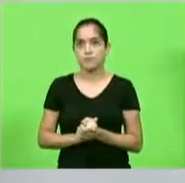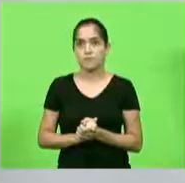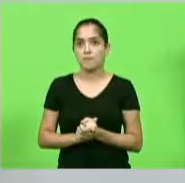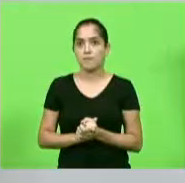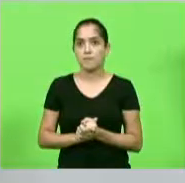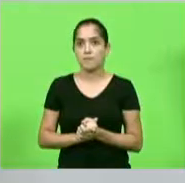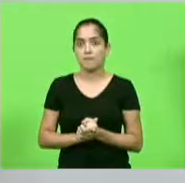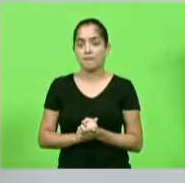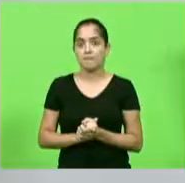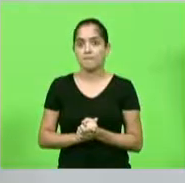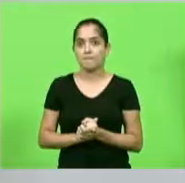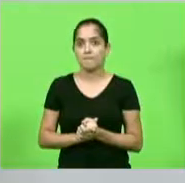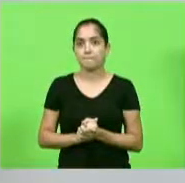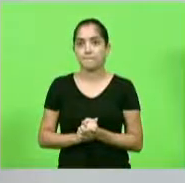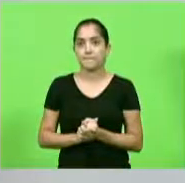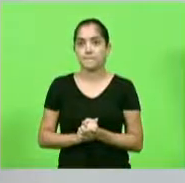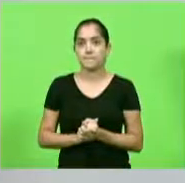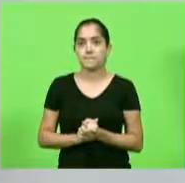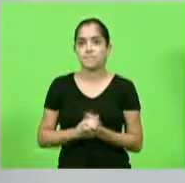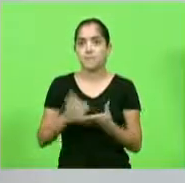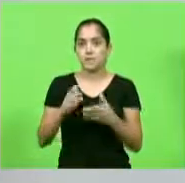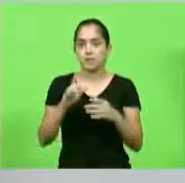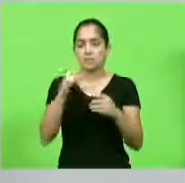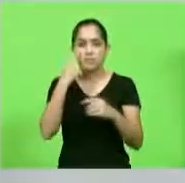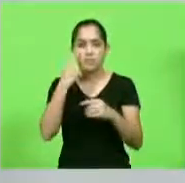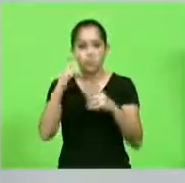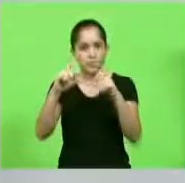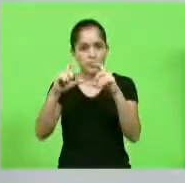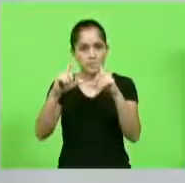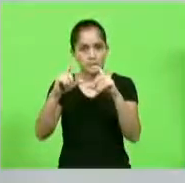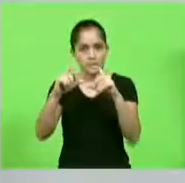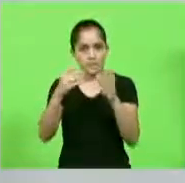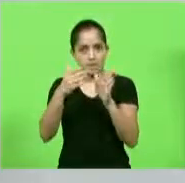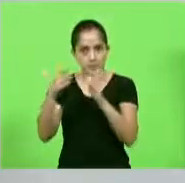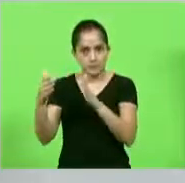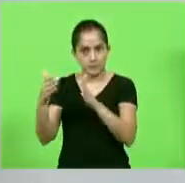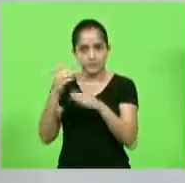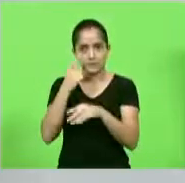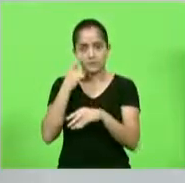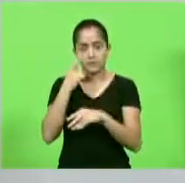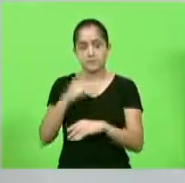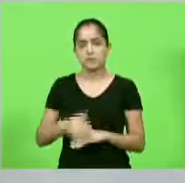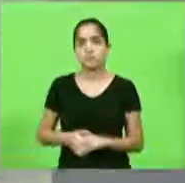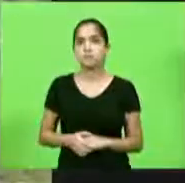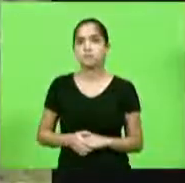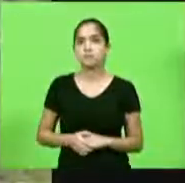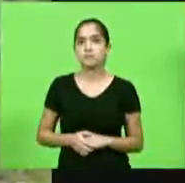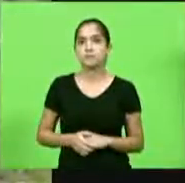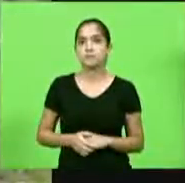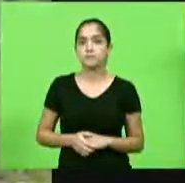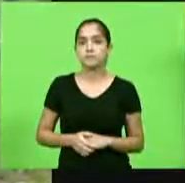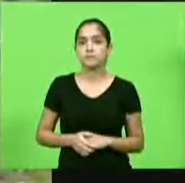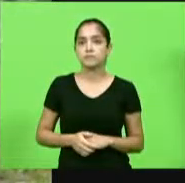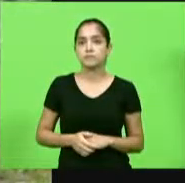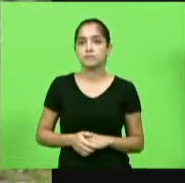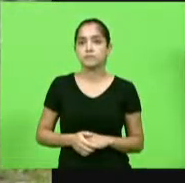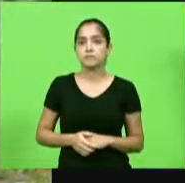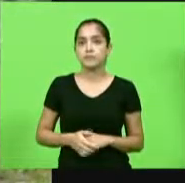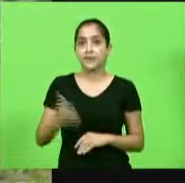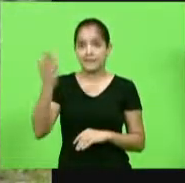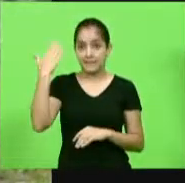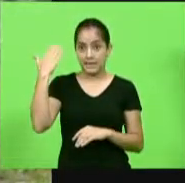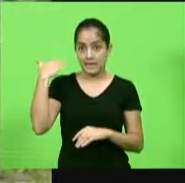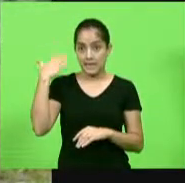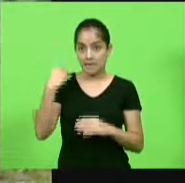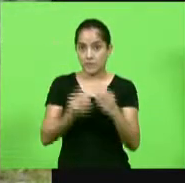Serra do Itajaí. Tem algumas imagens ali, assessoria? Na época em que foi